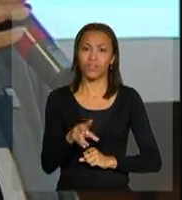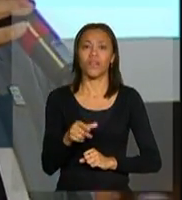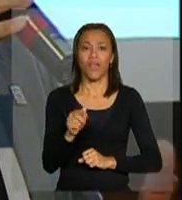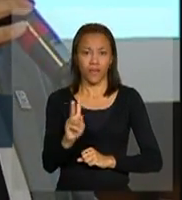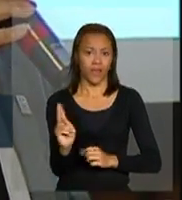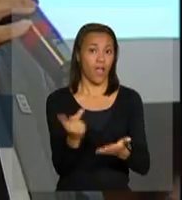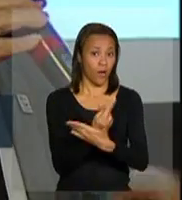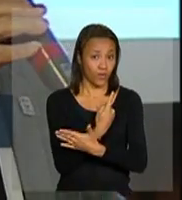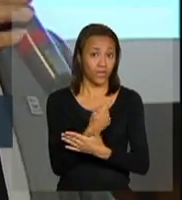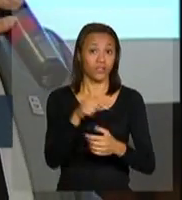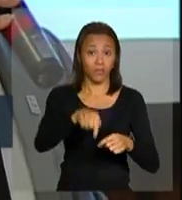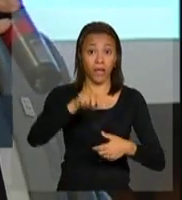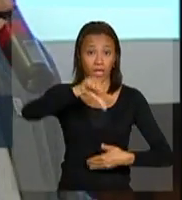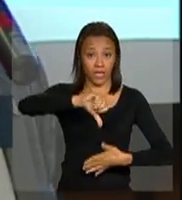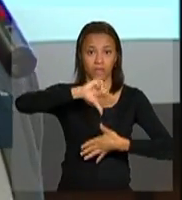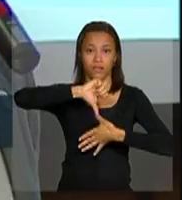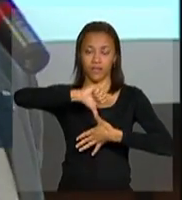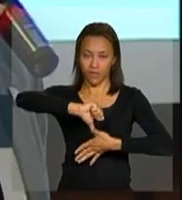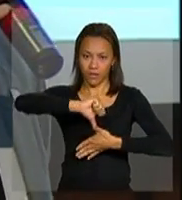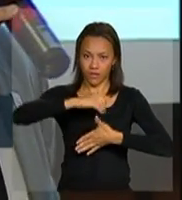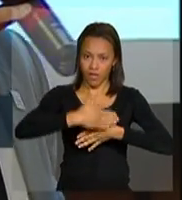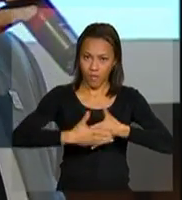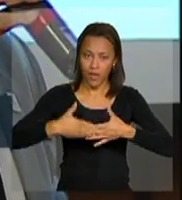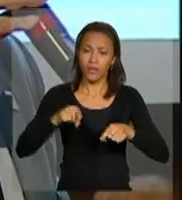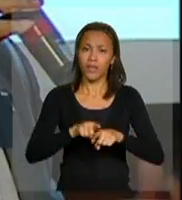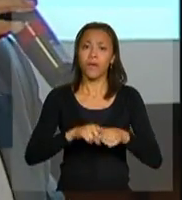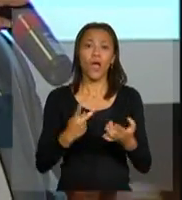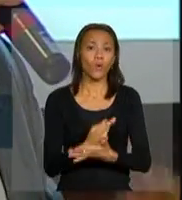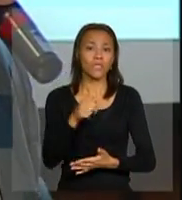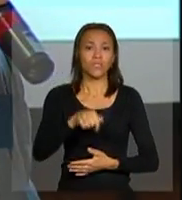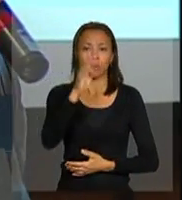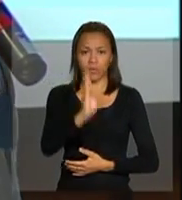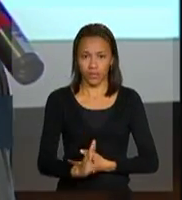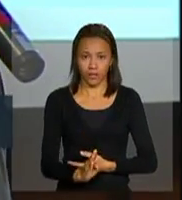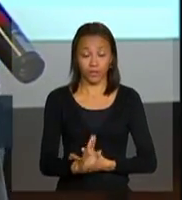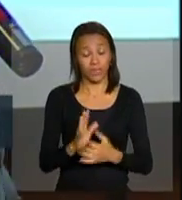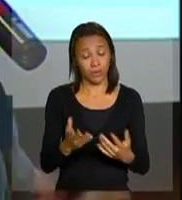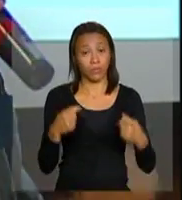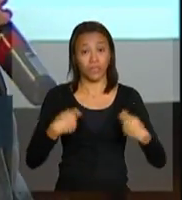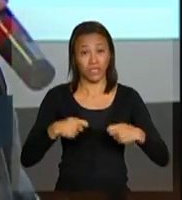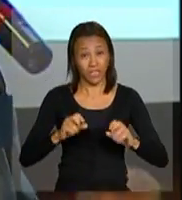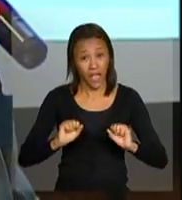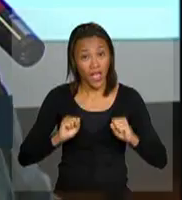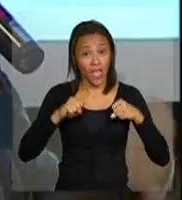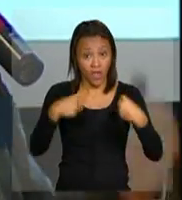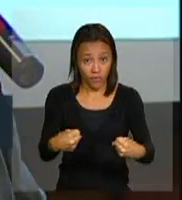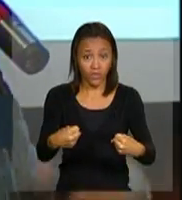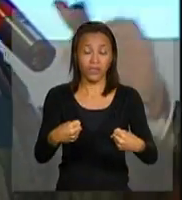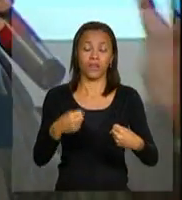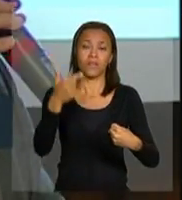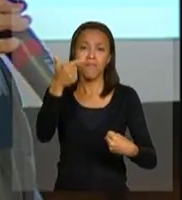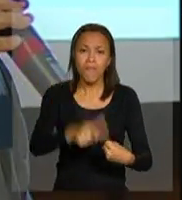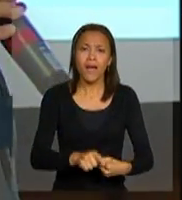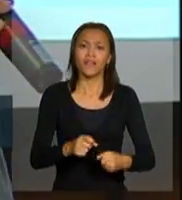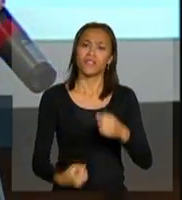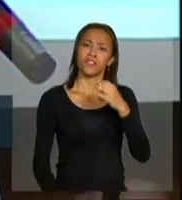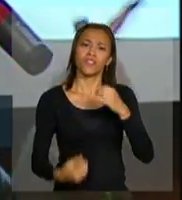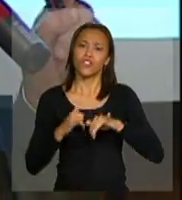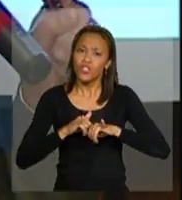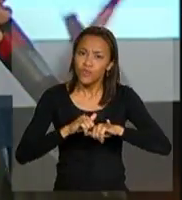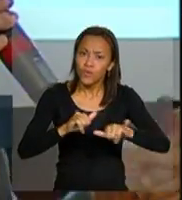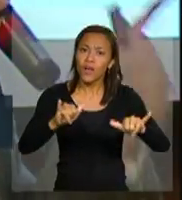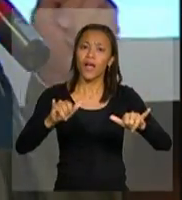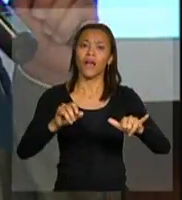também na América Latina e também no Brasil. E as medidas, aí, nesse caso, devem ser reforçadas no sentido de ampliar o acesso à informação